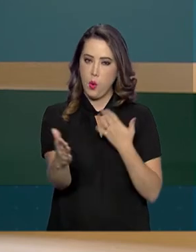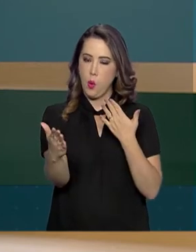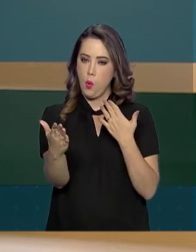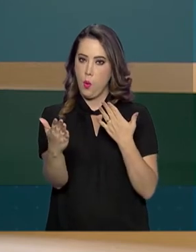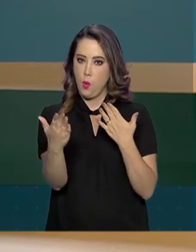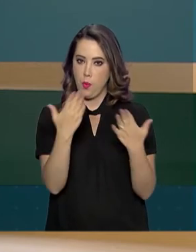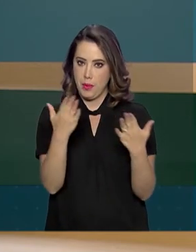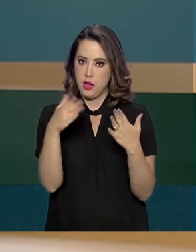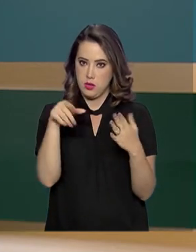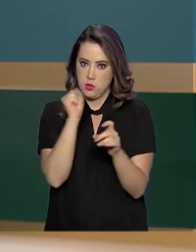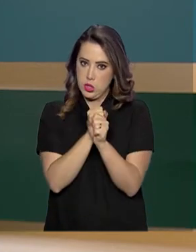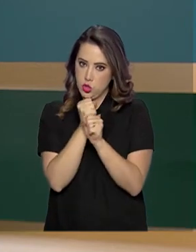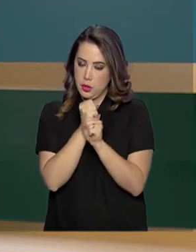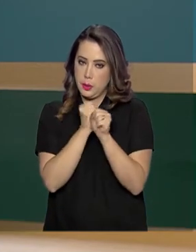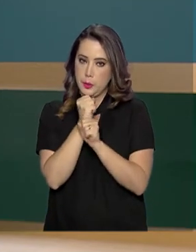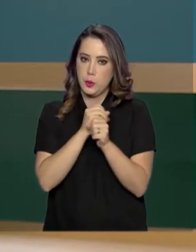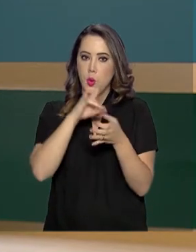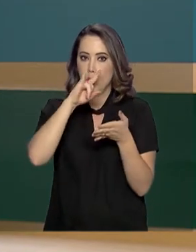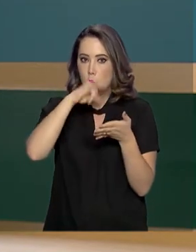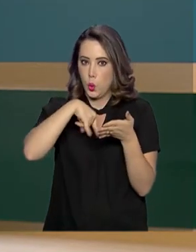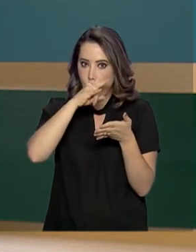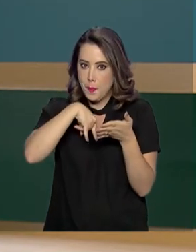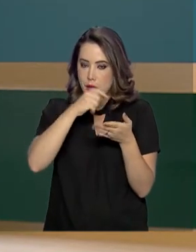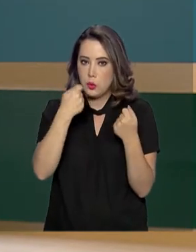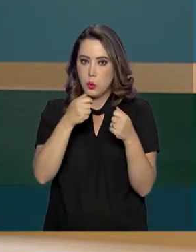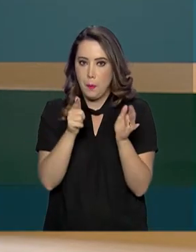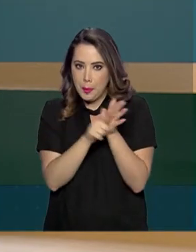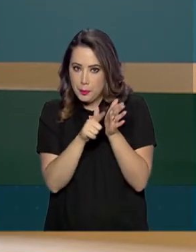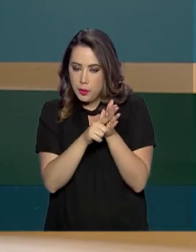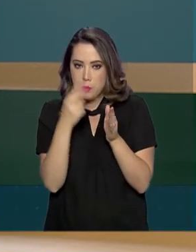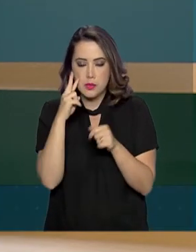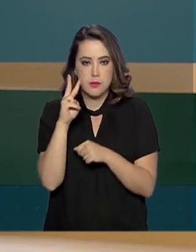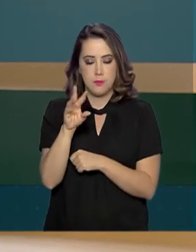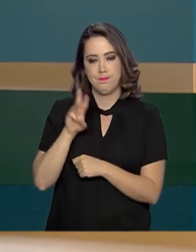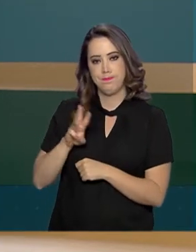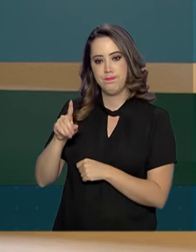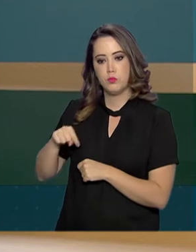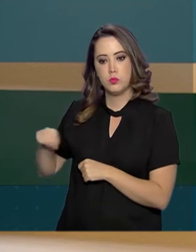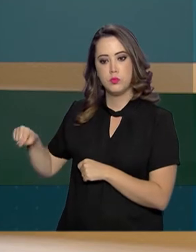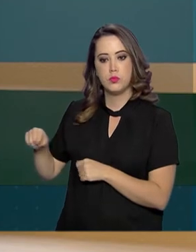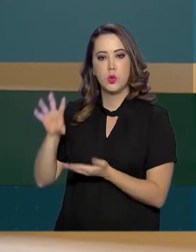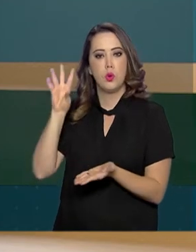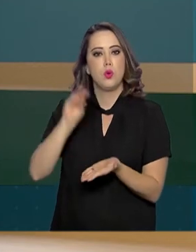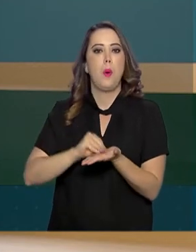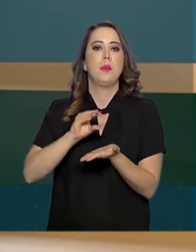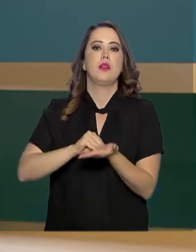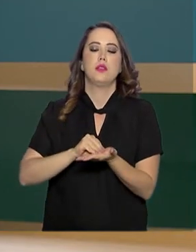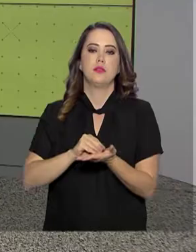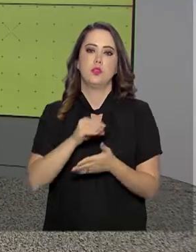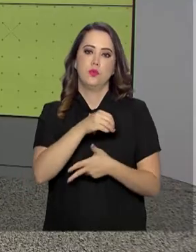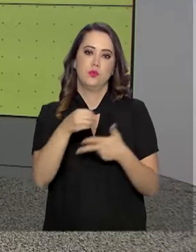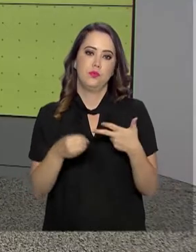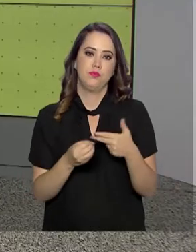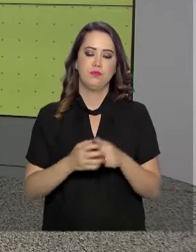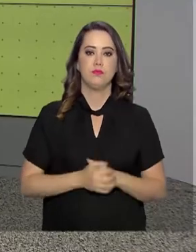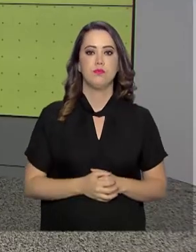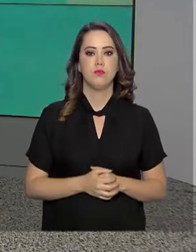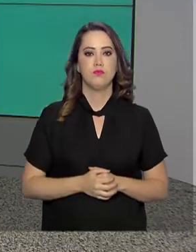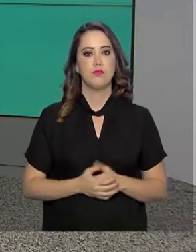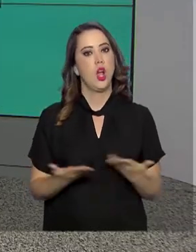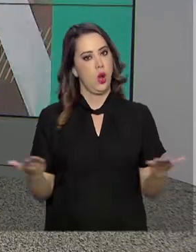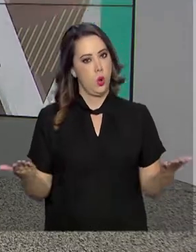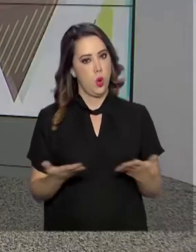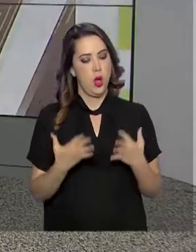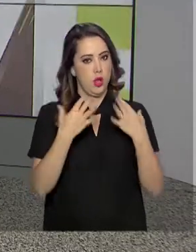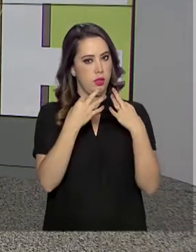2019. O documento deve ser acessado na página do participante ou no aplicativo do Exame. E agora fique